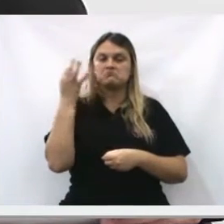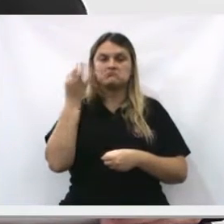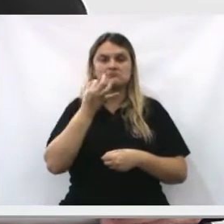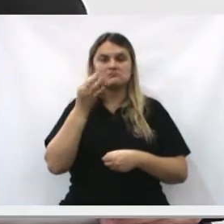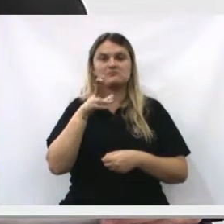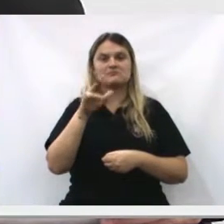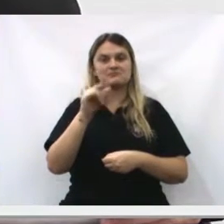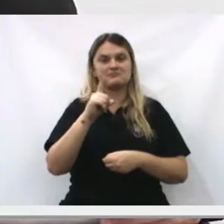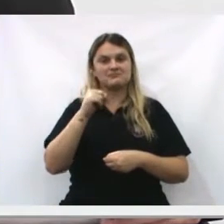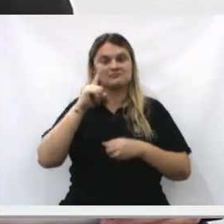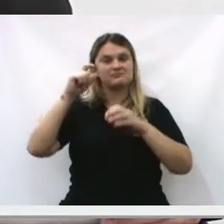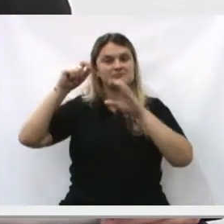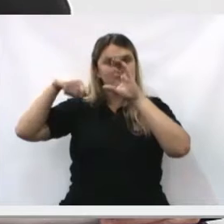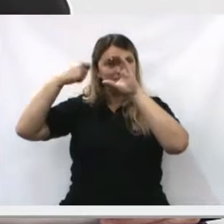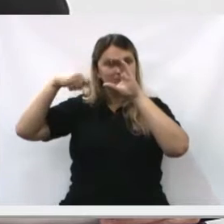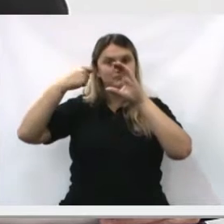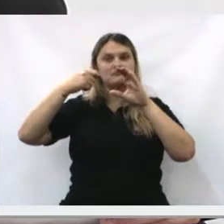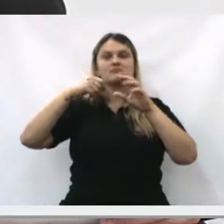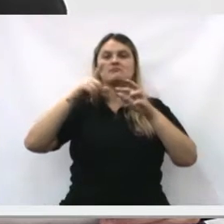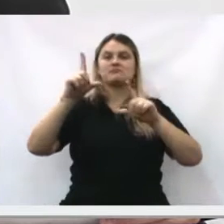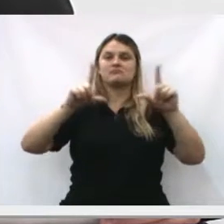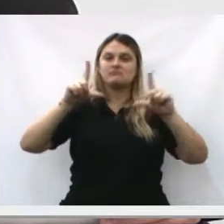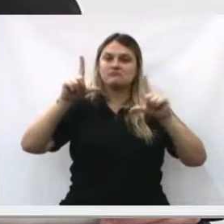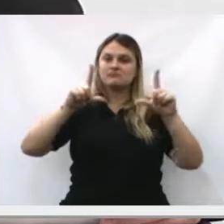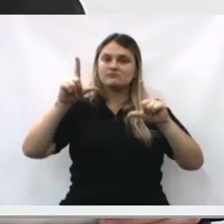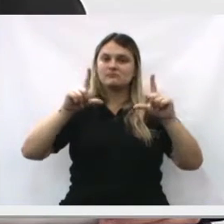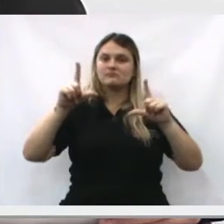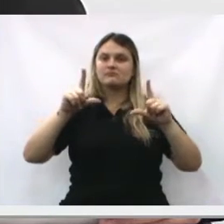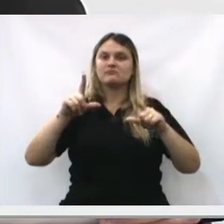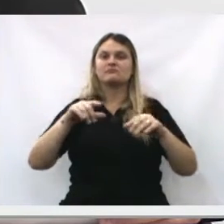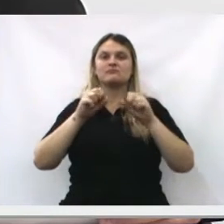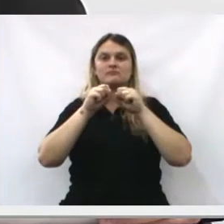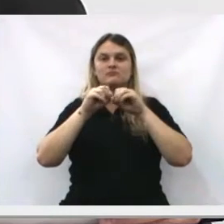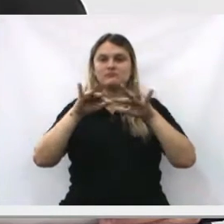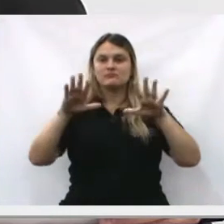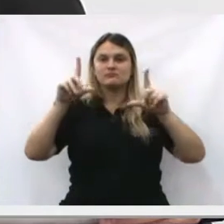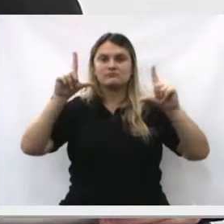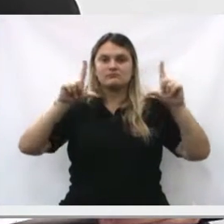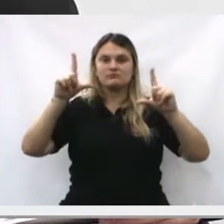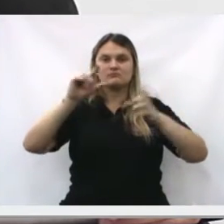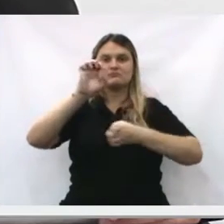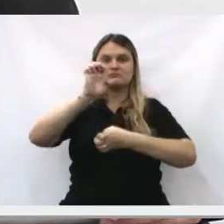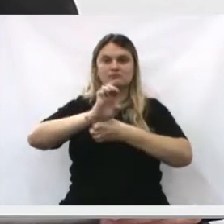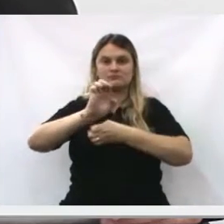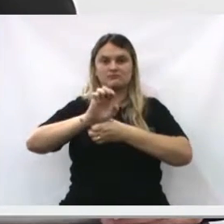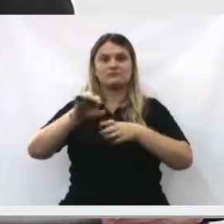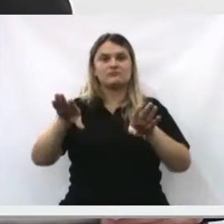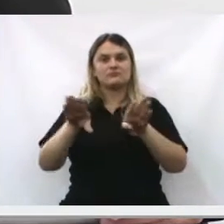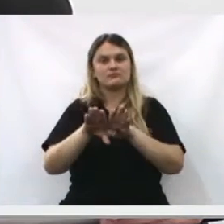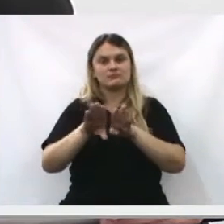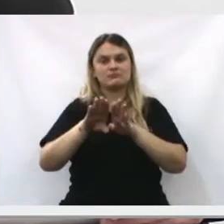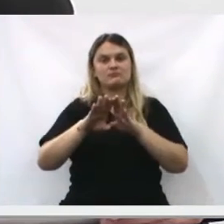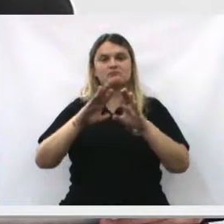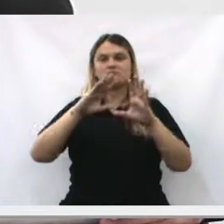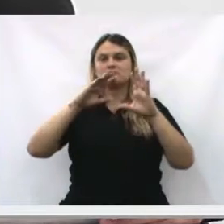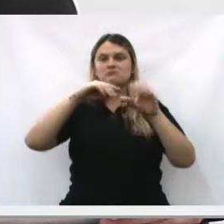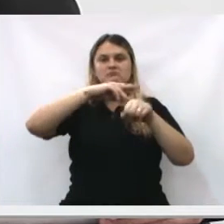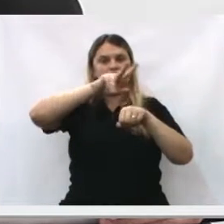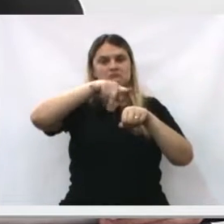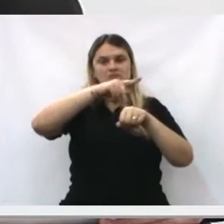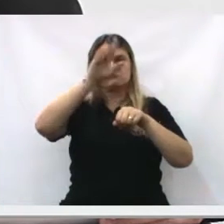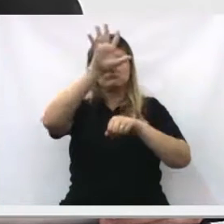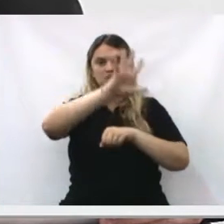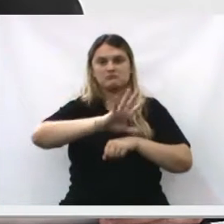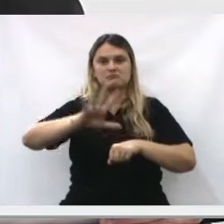então, com certeza, terá a cobertura aí da mídia estadual, inclusive, e até